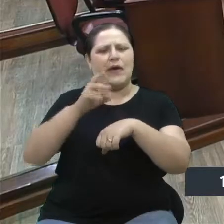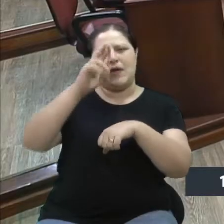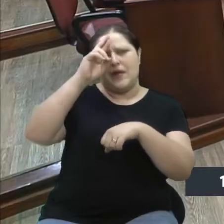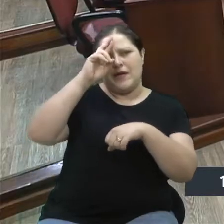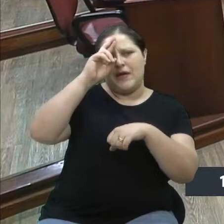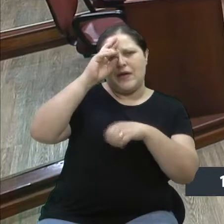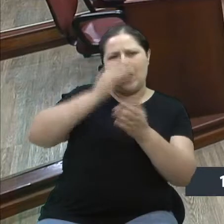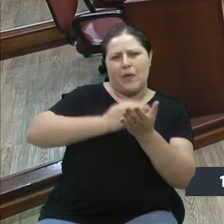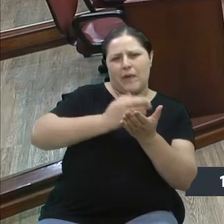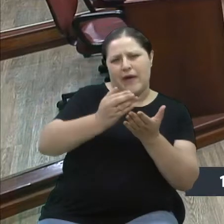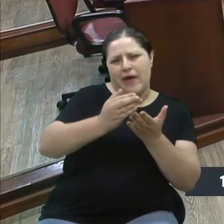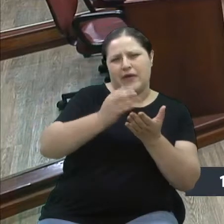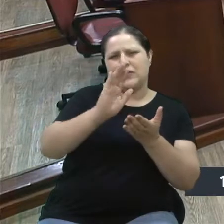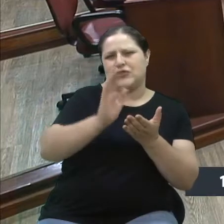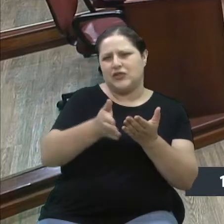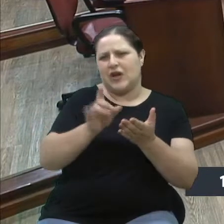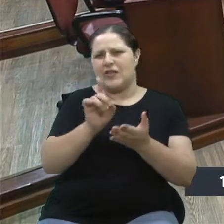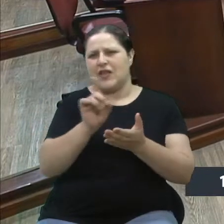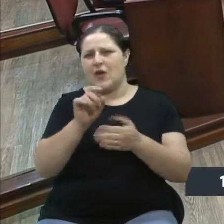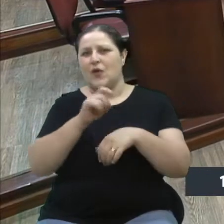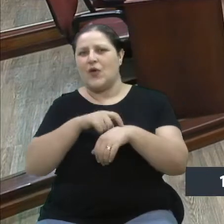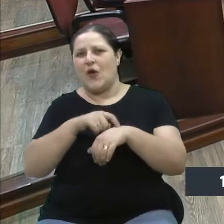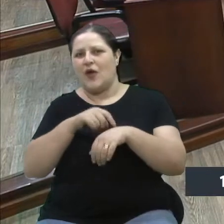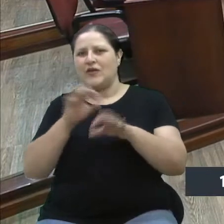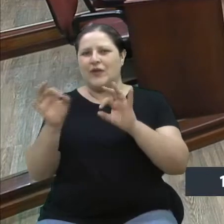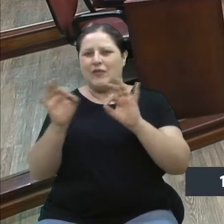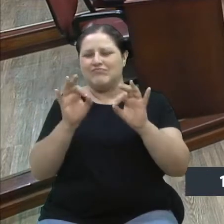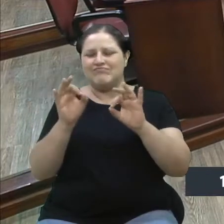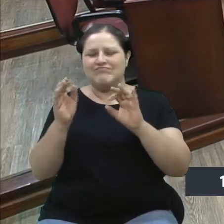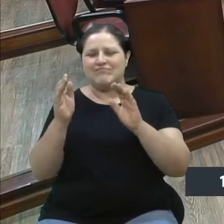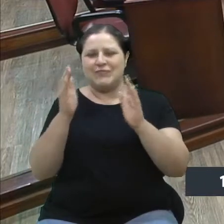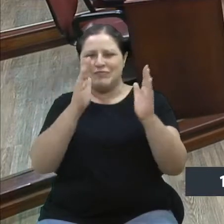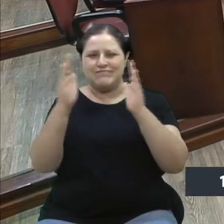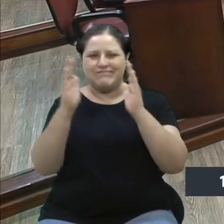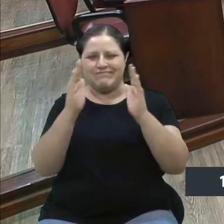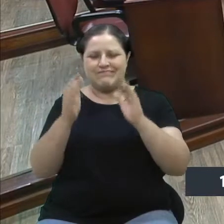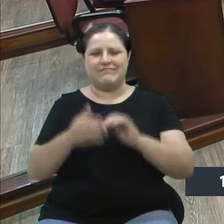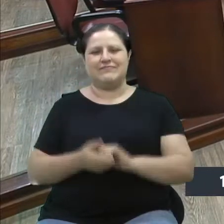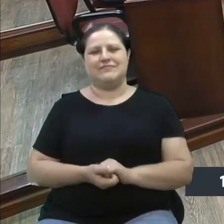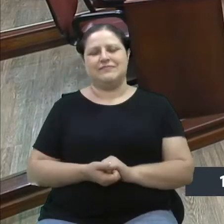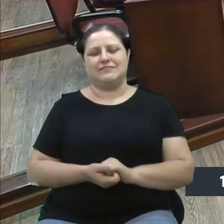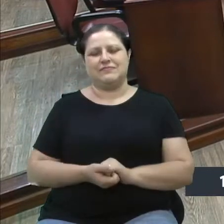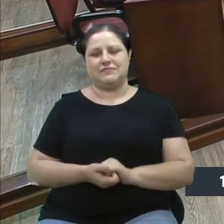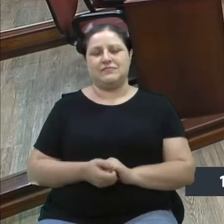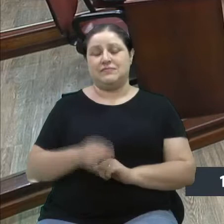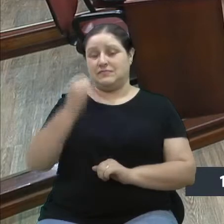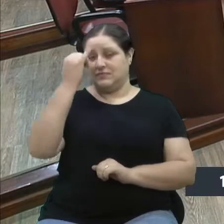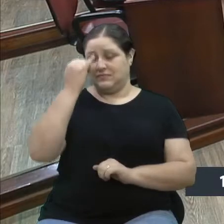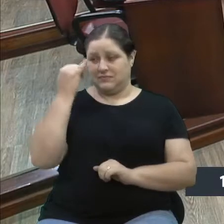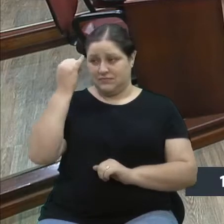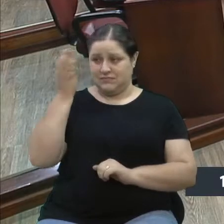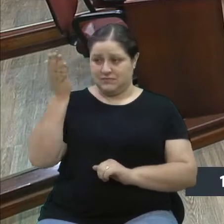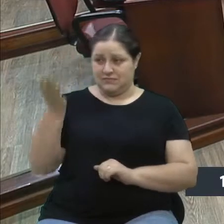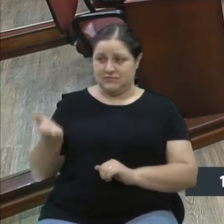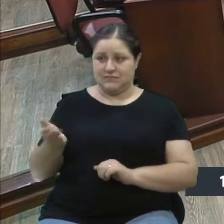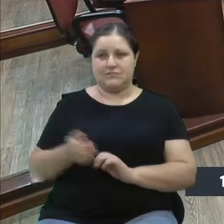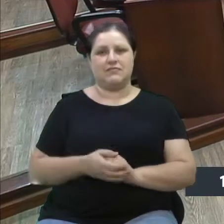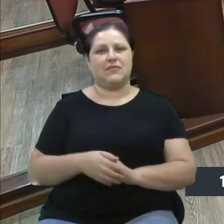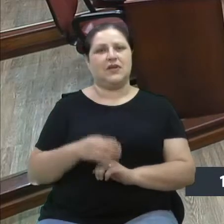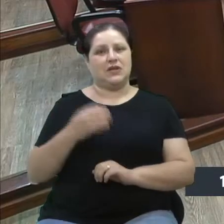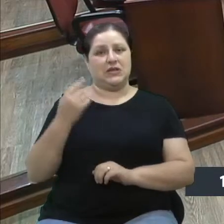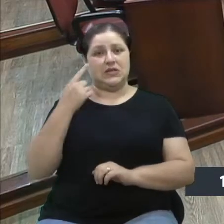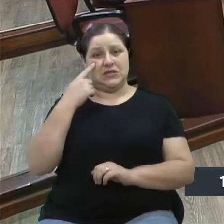começou, que hora seria isso? Que bom. Vereador D'Ambroso, a parte. Muito interessante